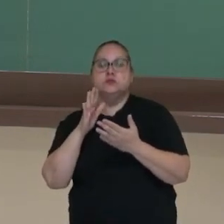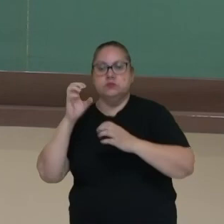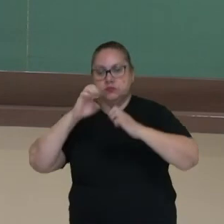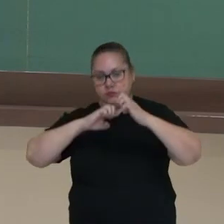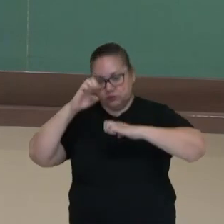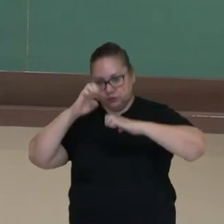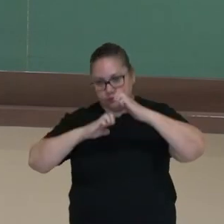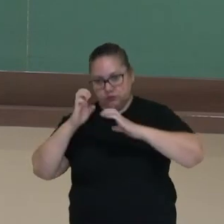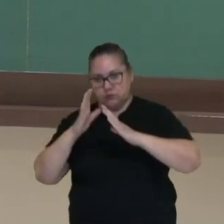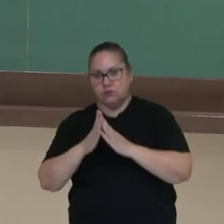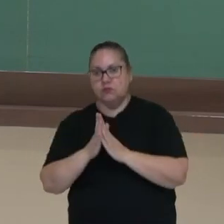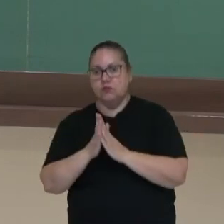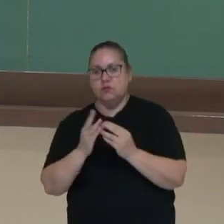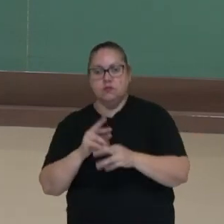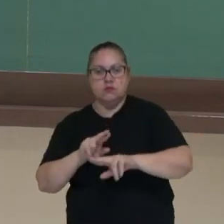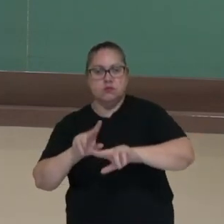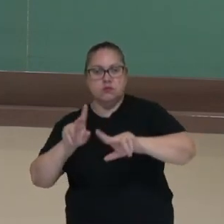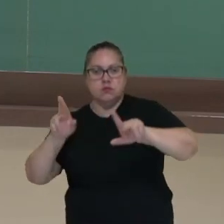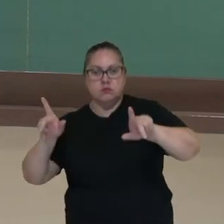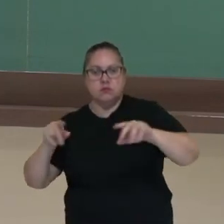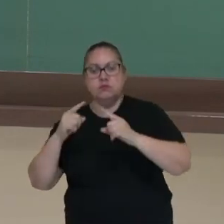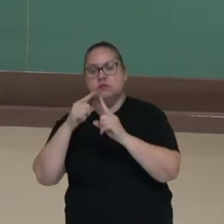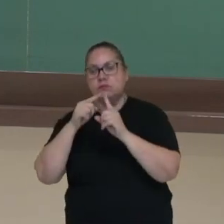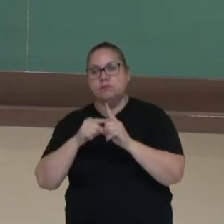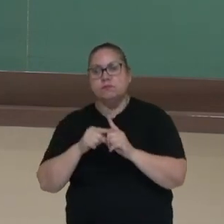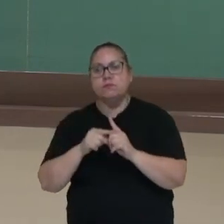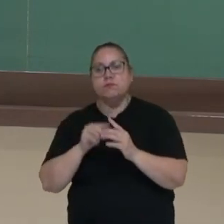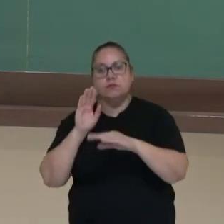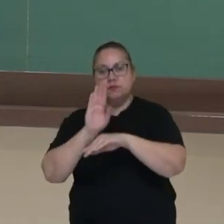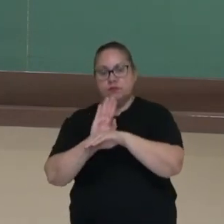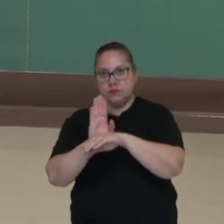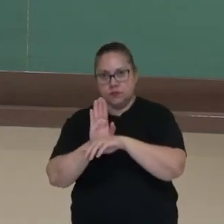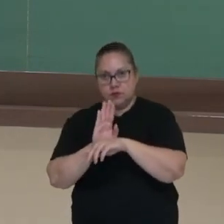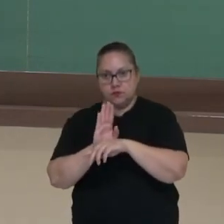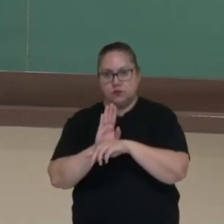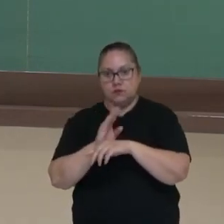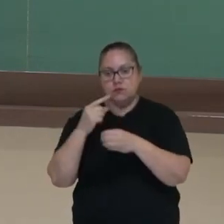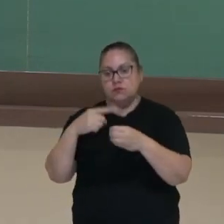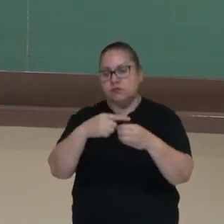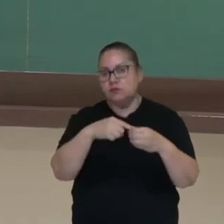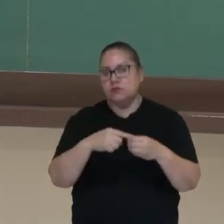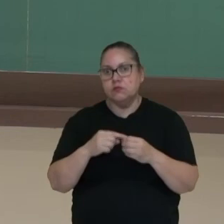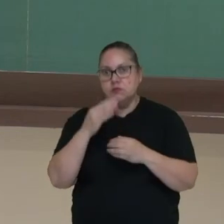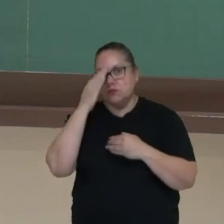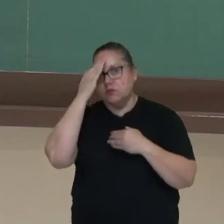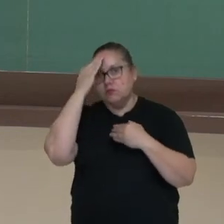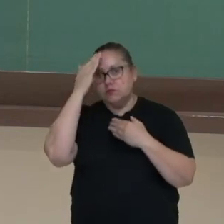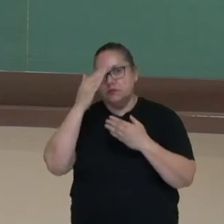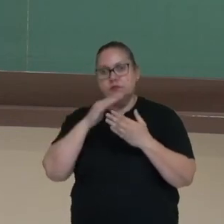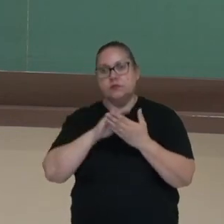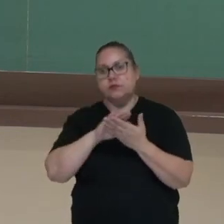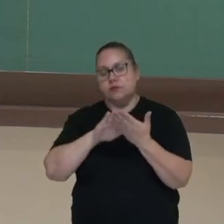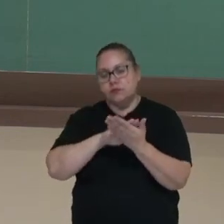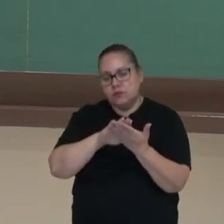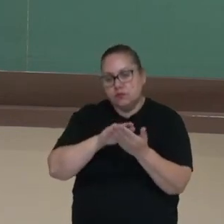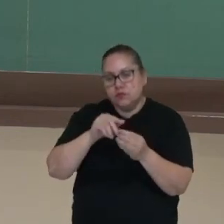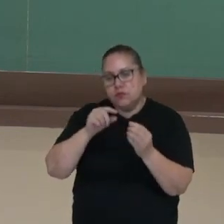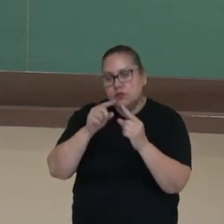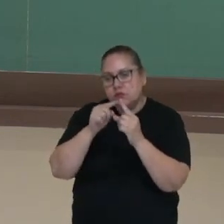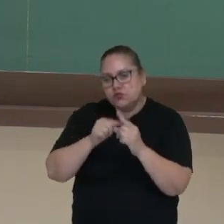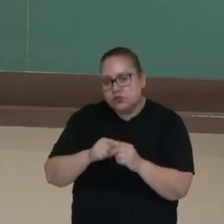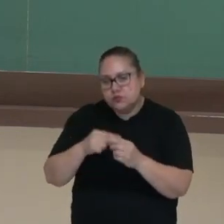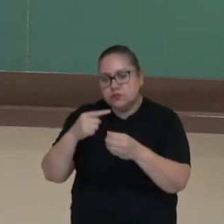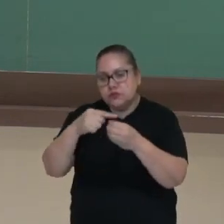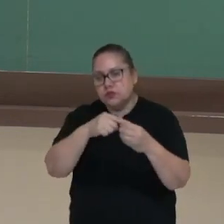indústrias, sejam elas dos mais diferentes tipos. Neste vídeo, falamos sobre cidades, sobre a urbanização, sobre os tipos de